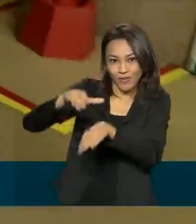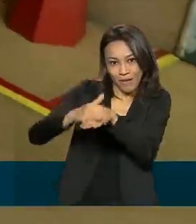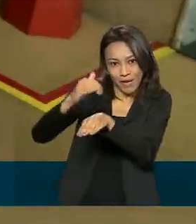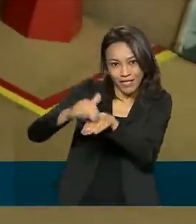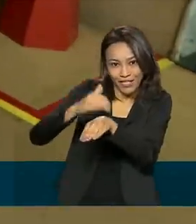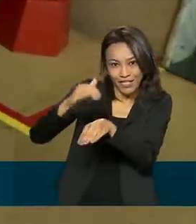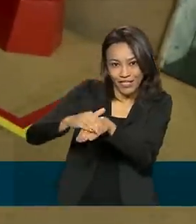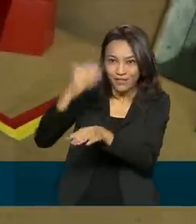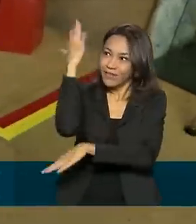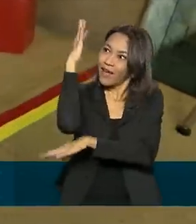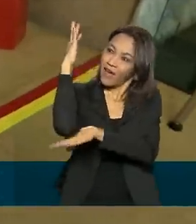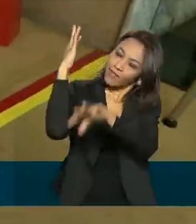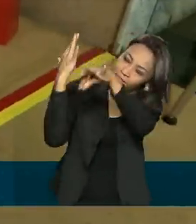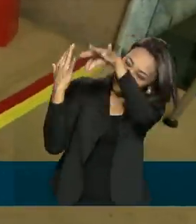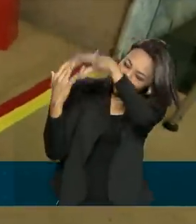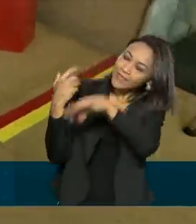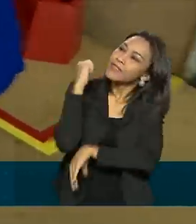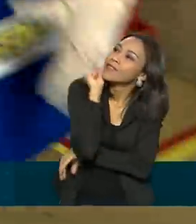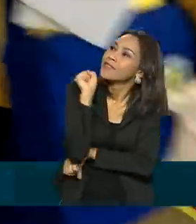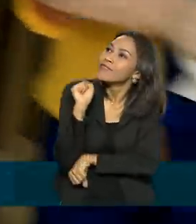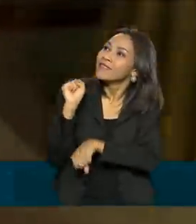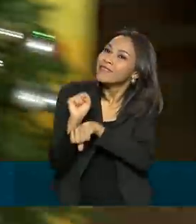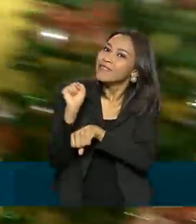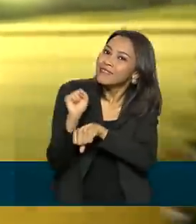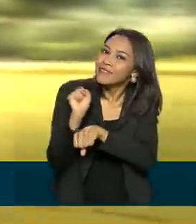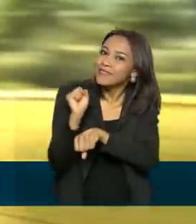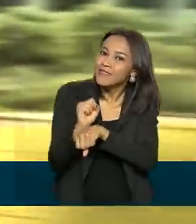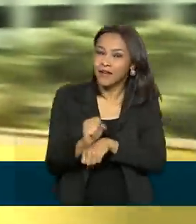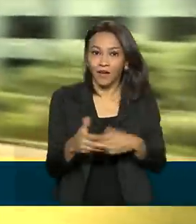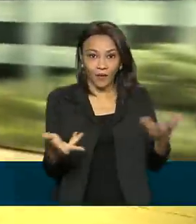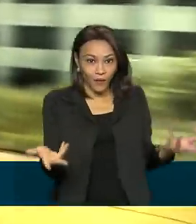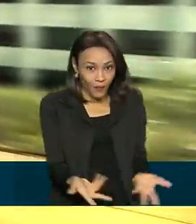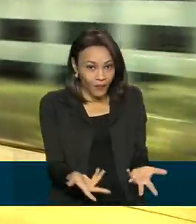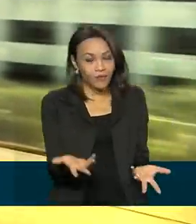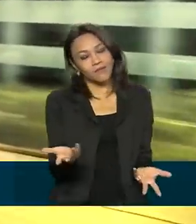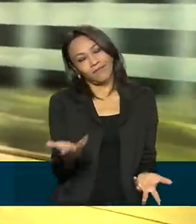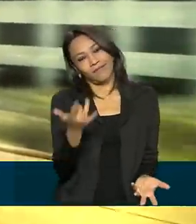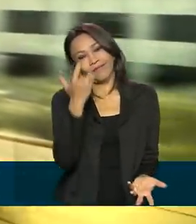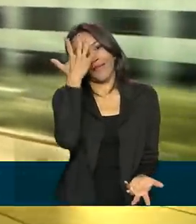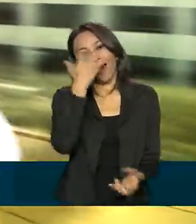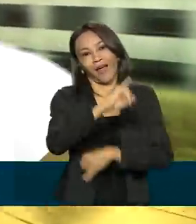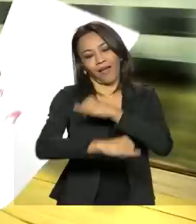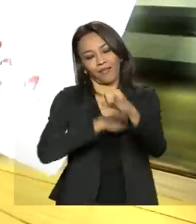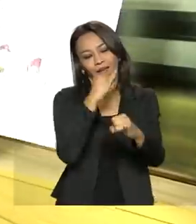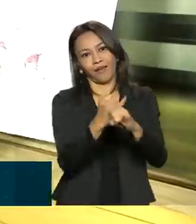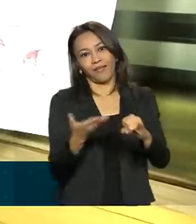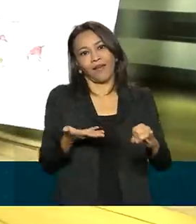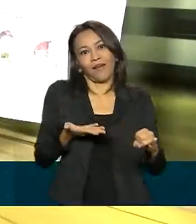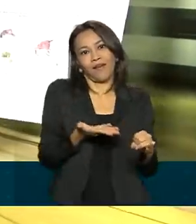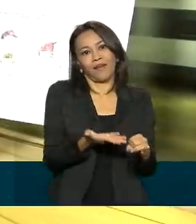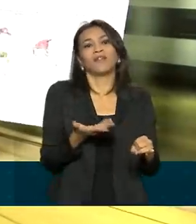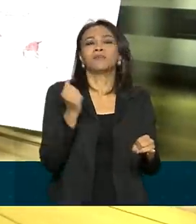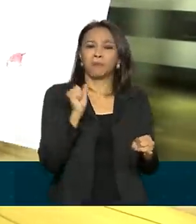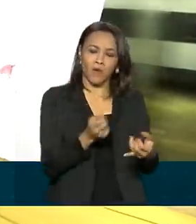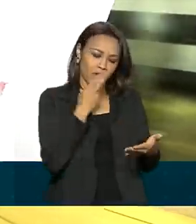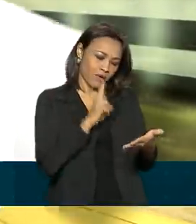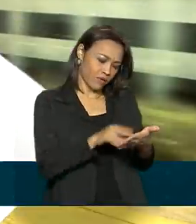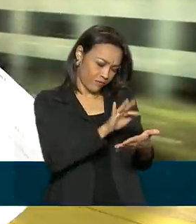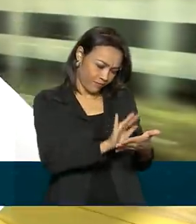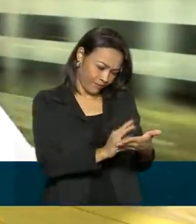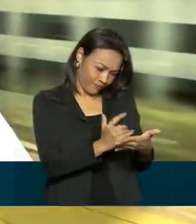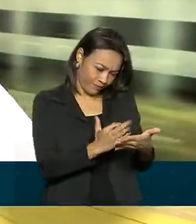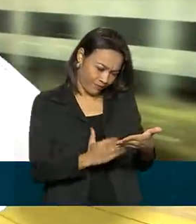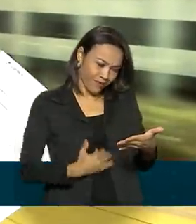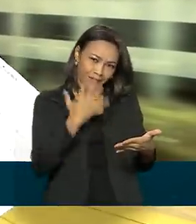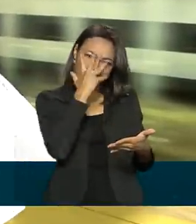para esperar meu presente. A garotada de hoje tem meios online para fazer isso. Eles podem fazer a cartinha com letra bonita,